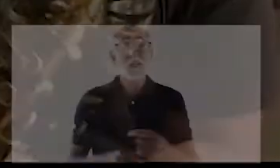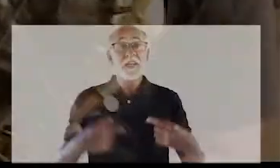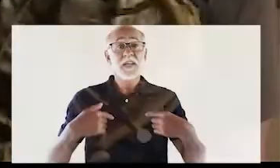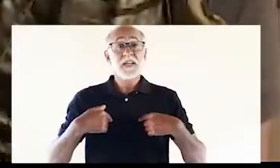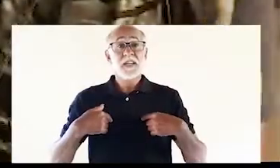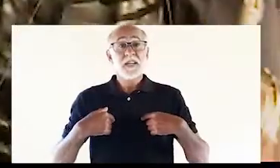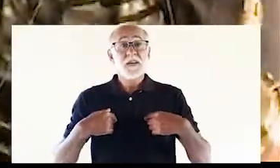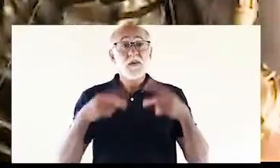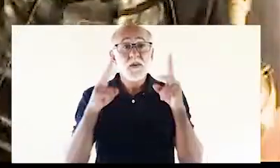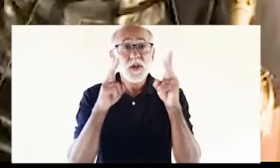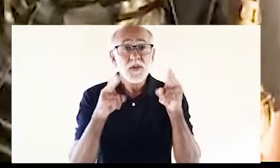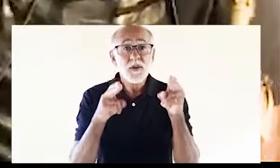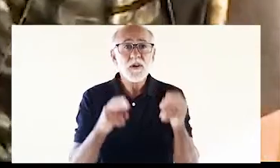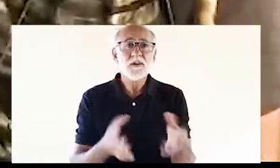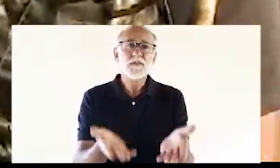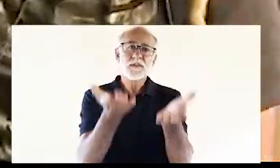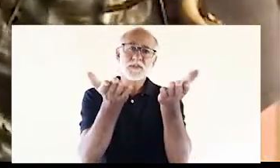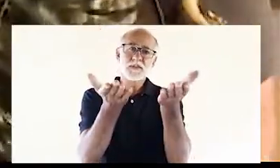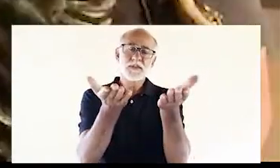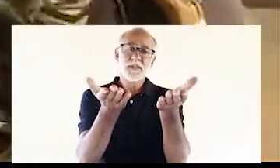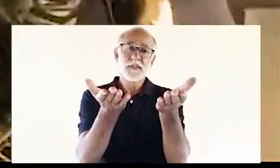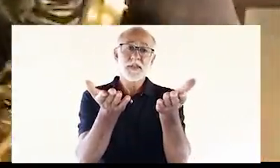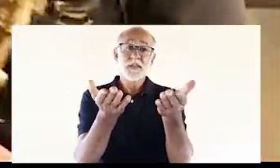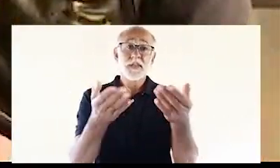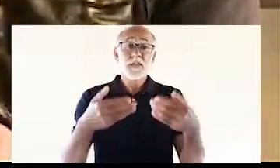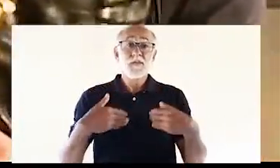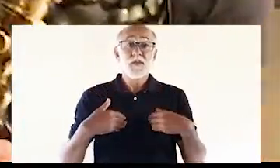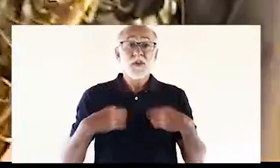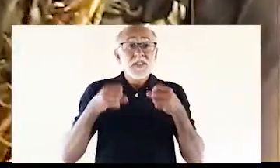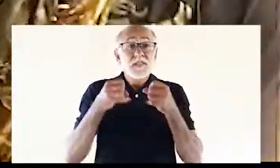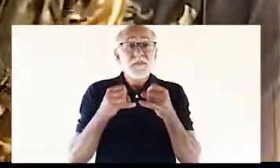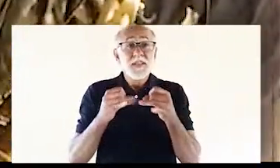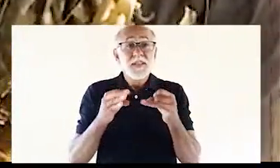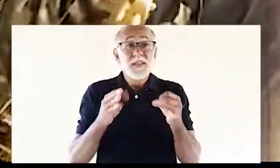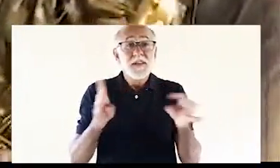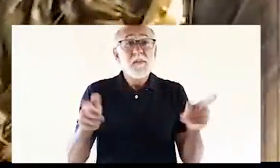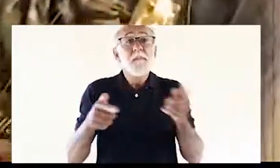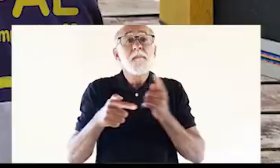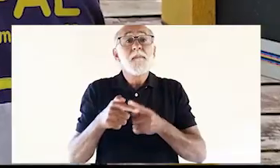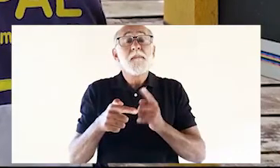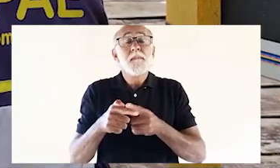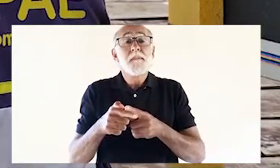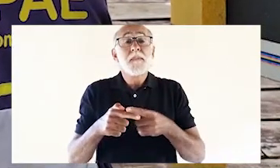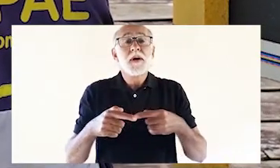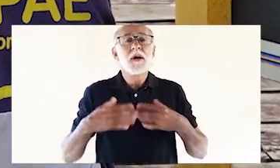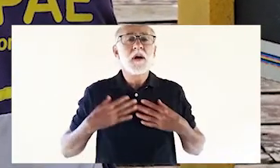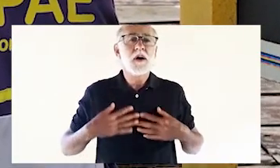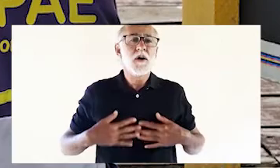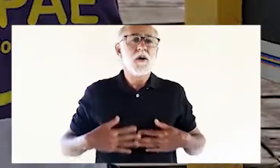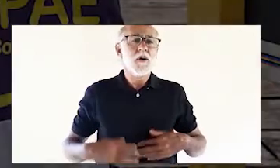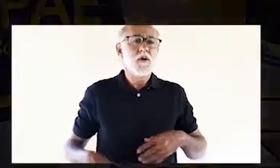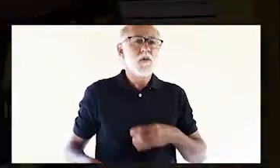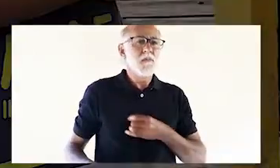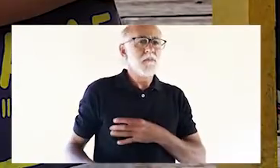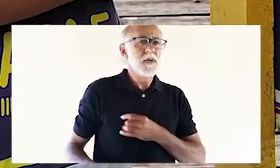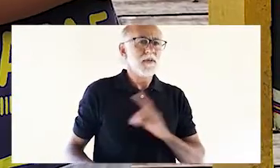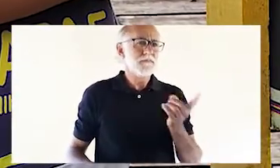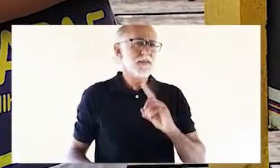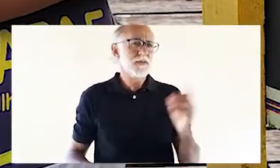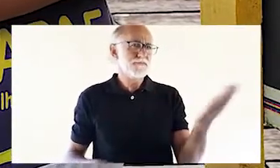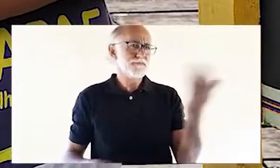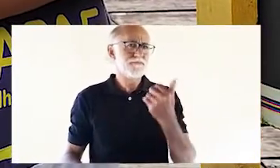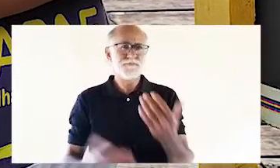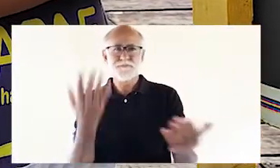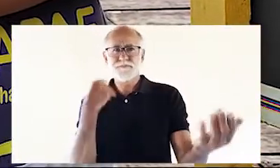Eu sou igual a você e vou explicar porquê Não tenha medo, chegue